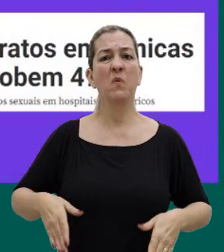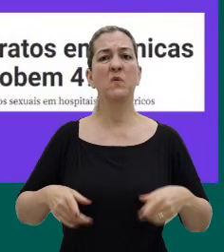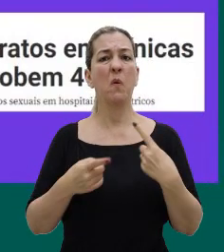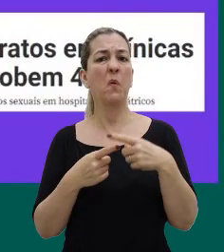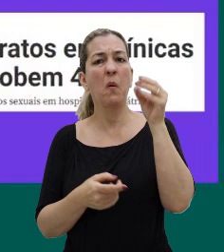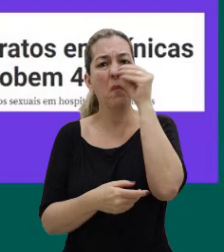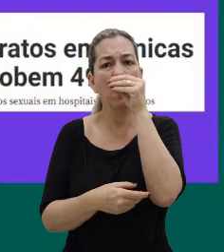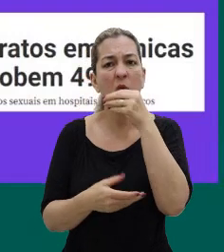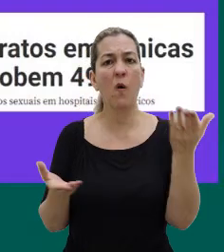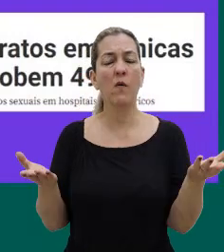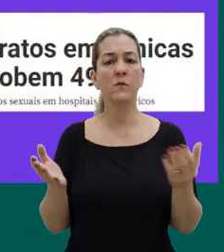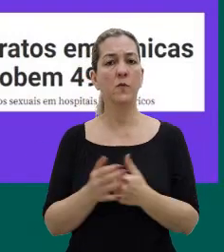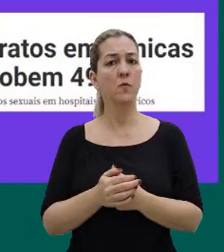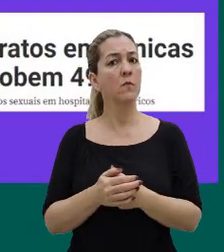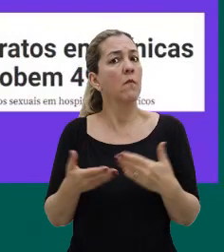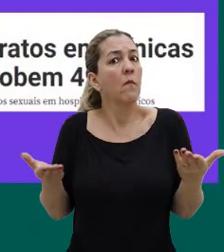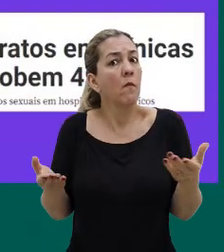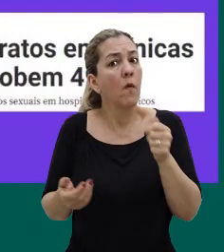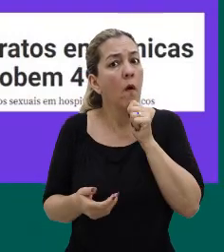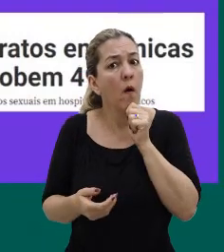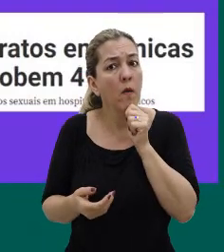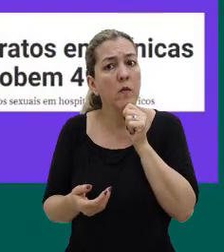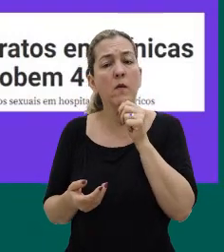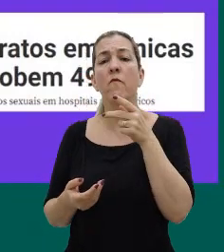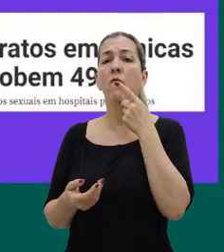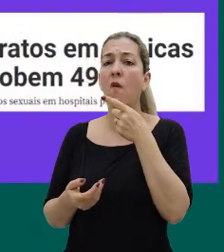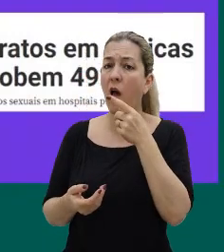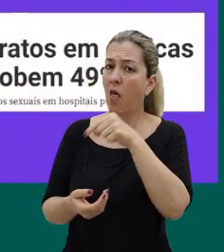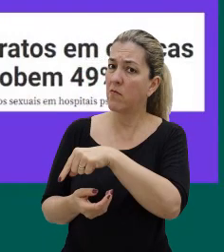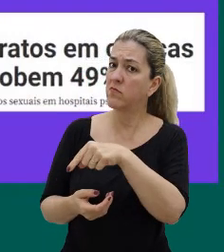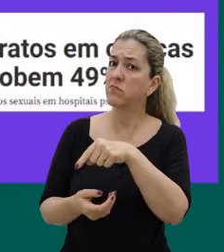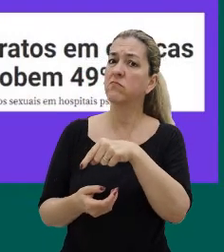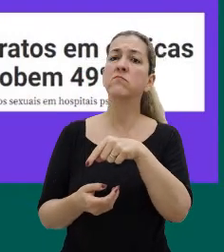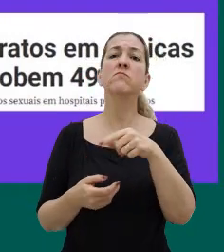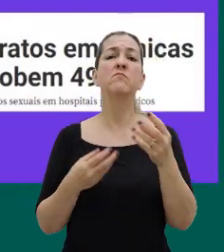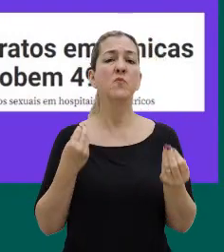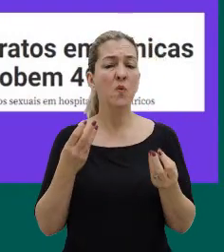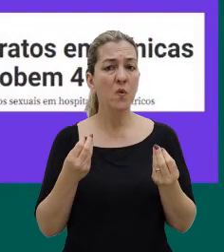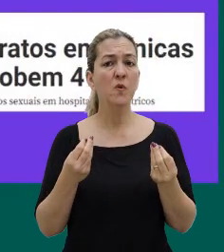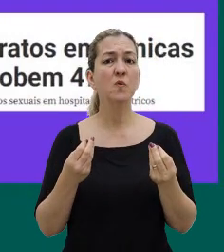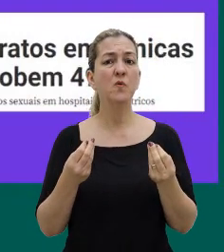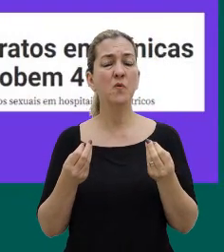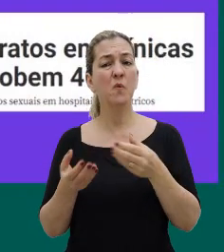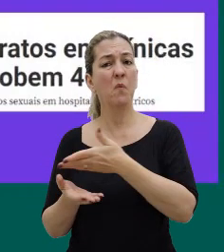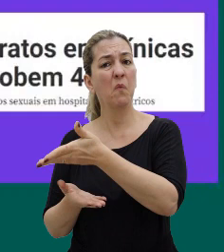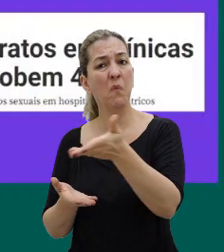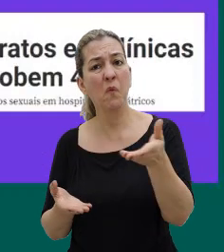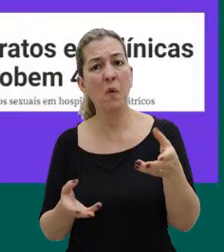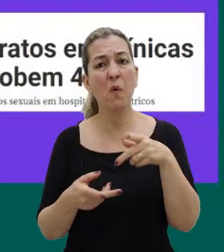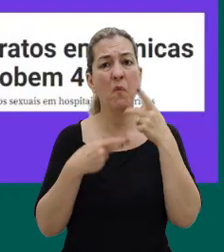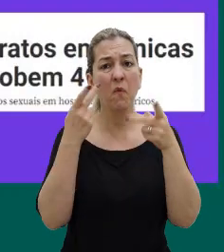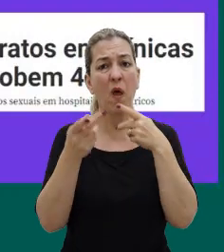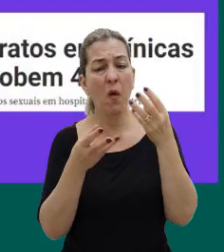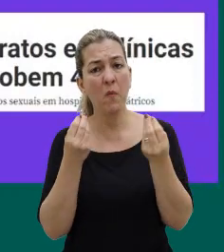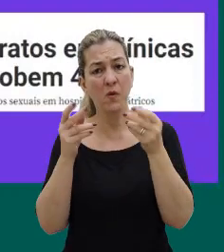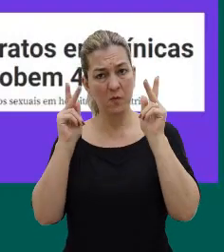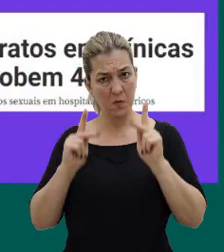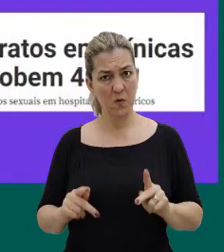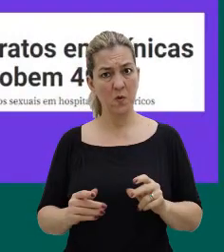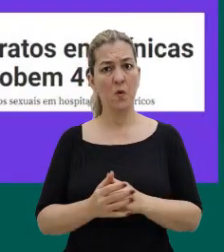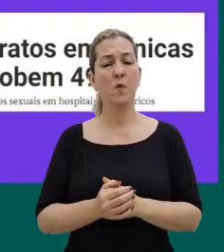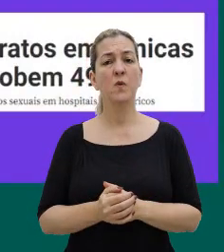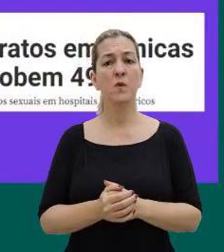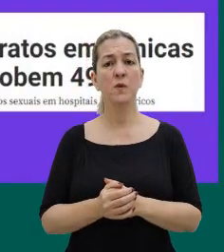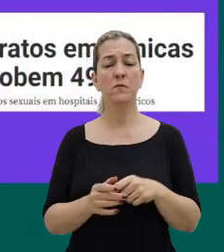preguiçosa, né, e isso ainda permeia os discursos, e isso ainda permeia os discursos de muitas pessoas,